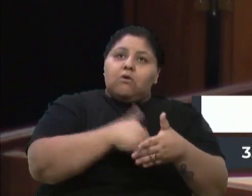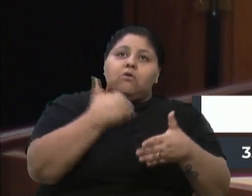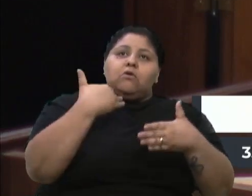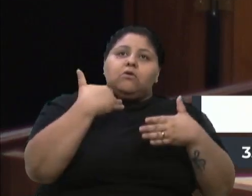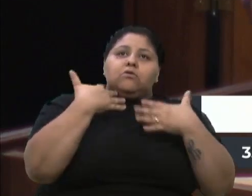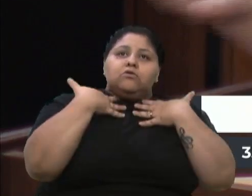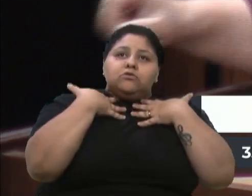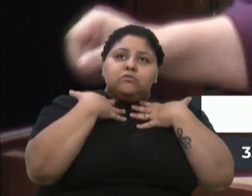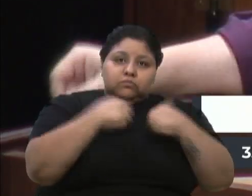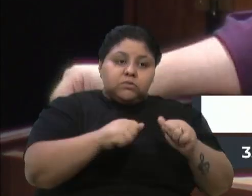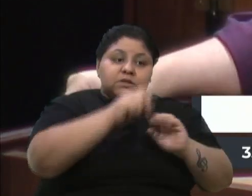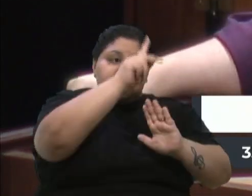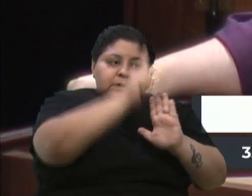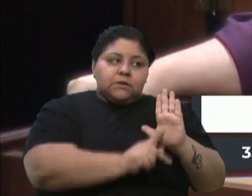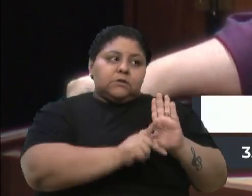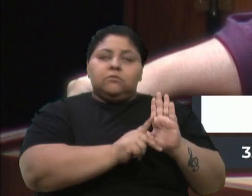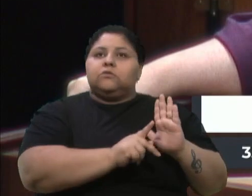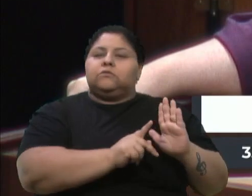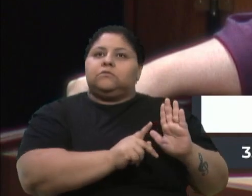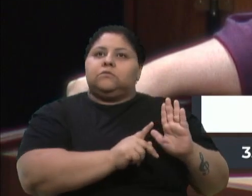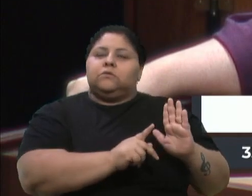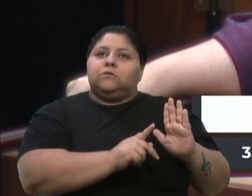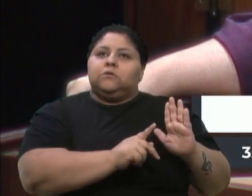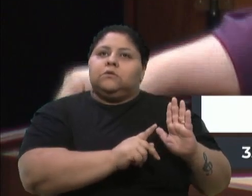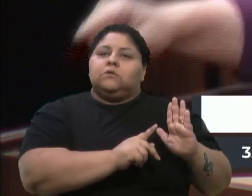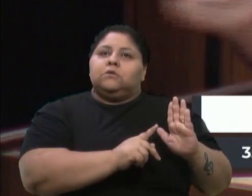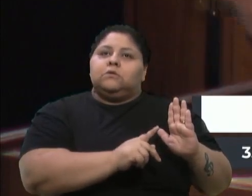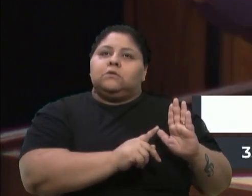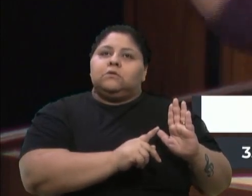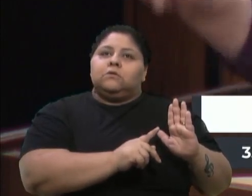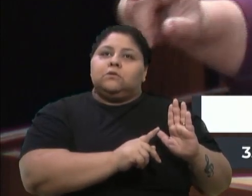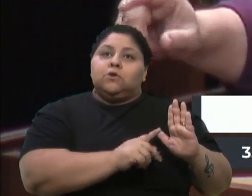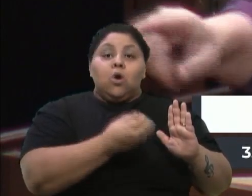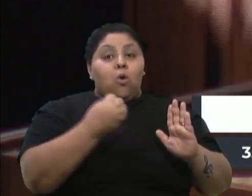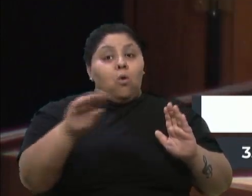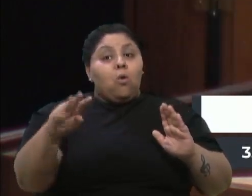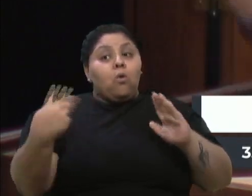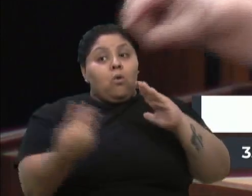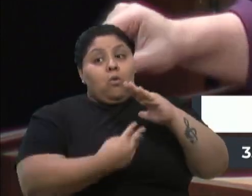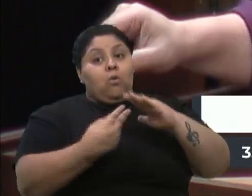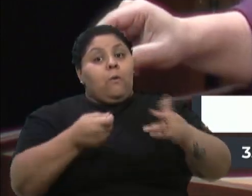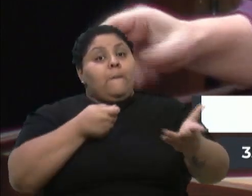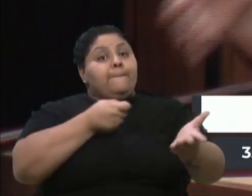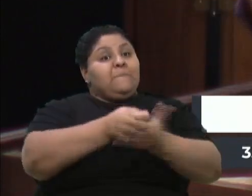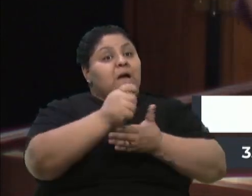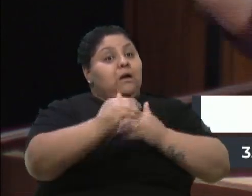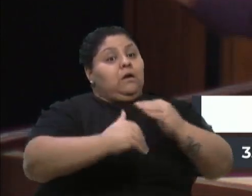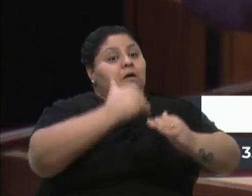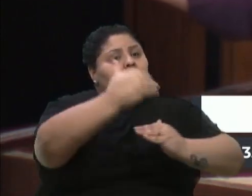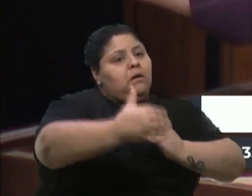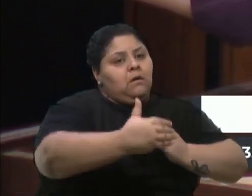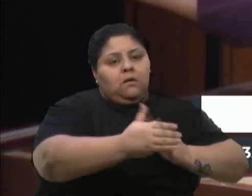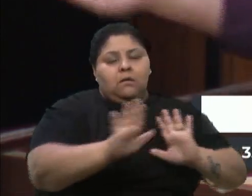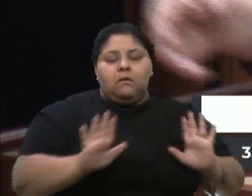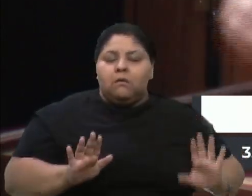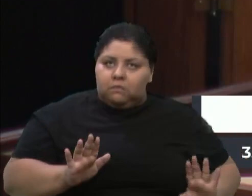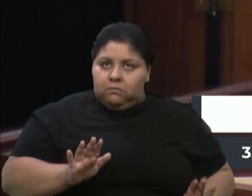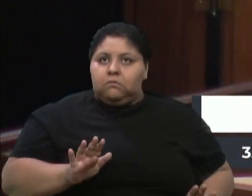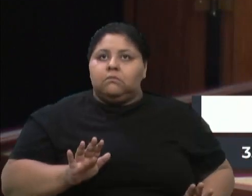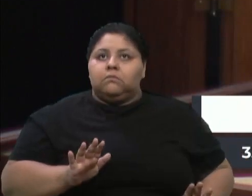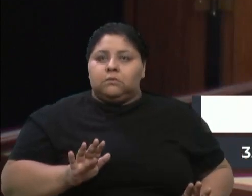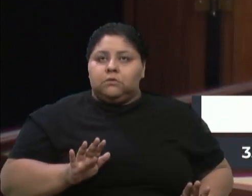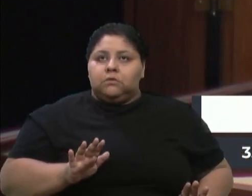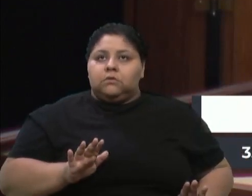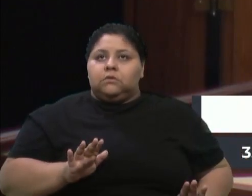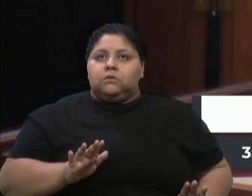Abra uma secretaria de projetos. Ou terceiriza, paga fora. Se não dá conta, paga fora. Então,